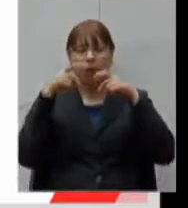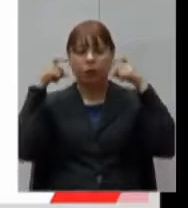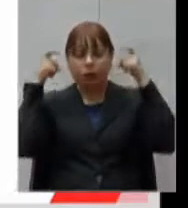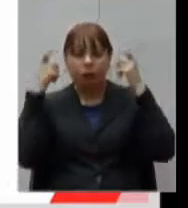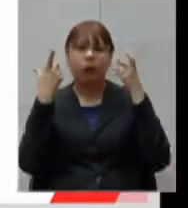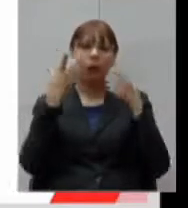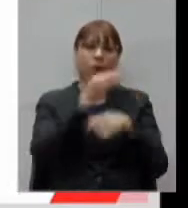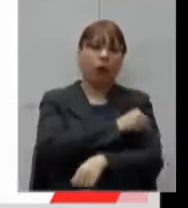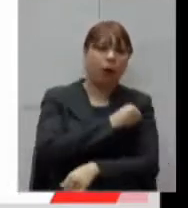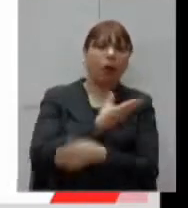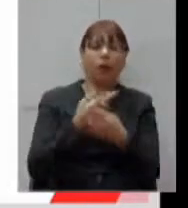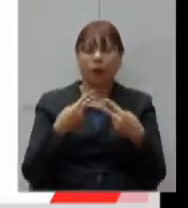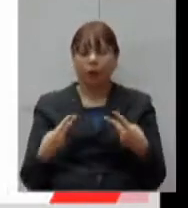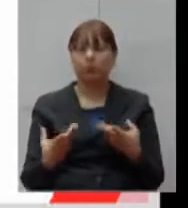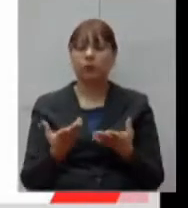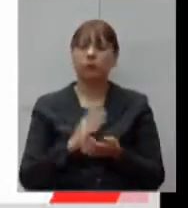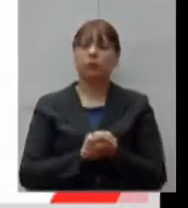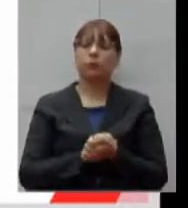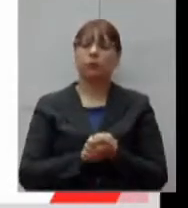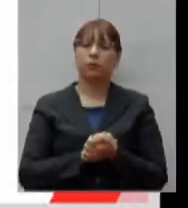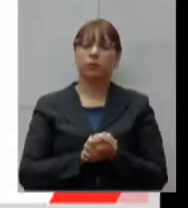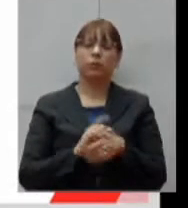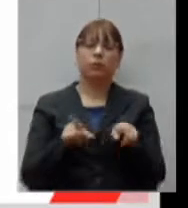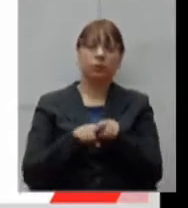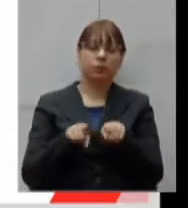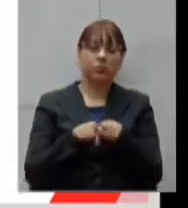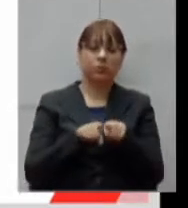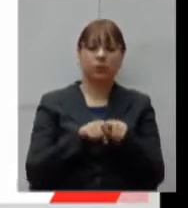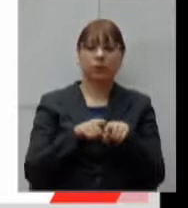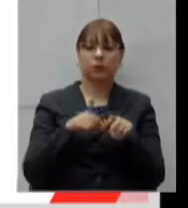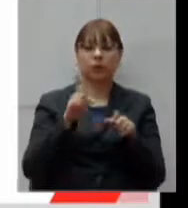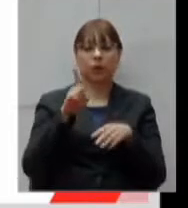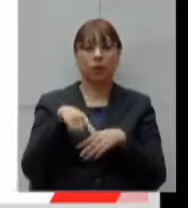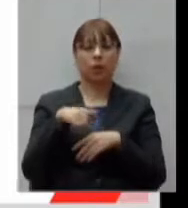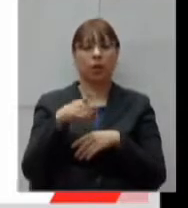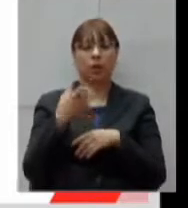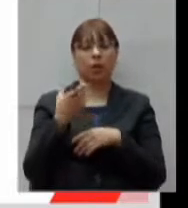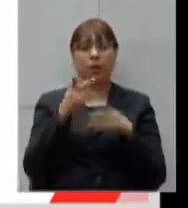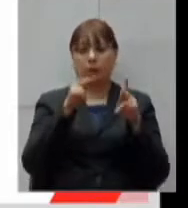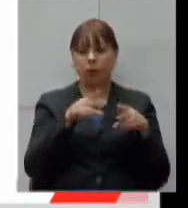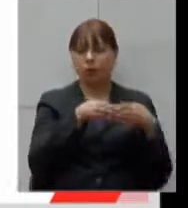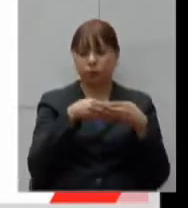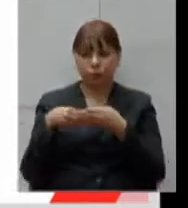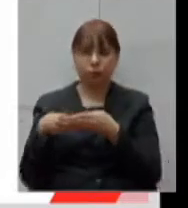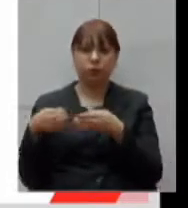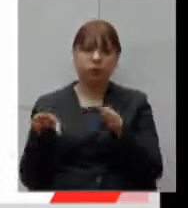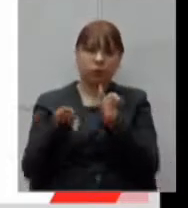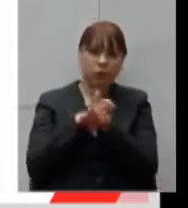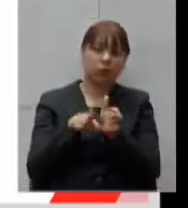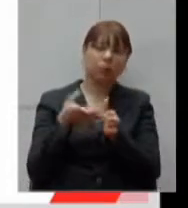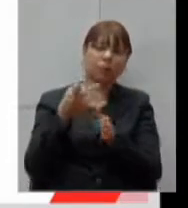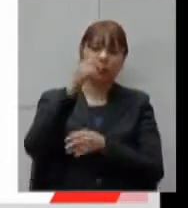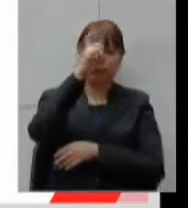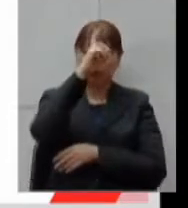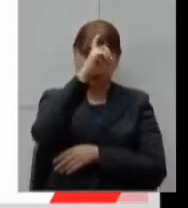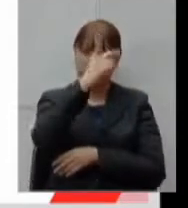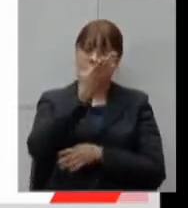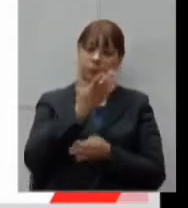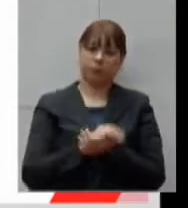O transporte de pacientes entre as duas unidades, desmobilização de equipamentos, insumos e materiais.